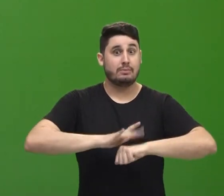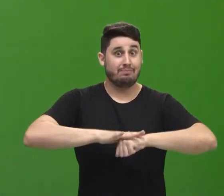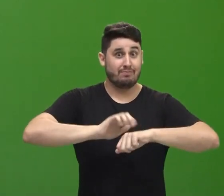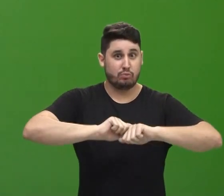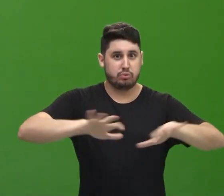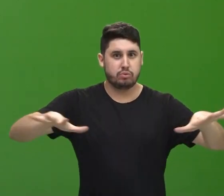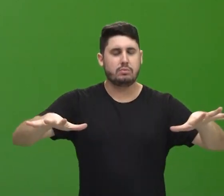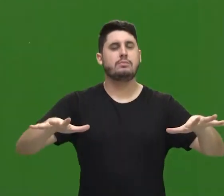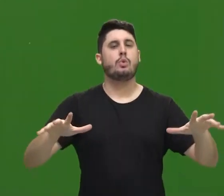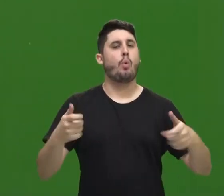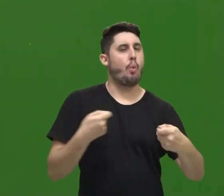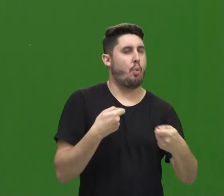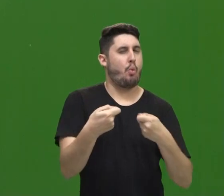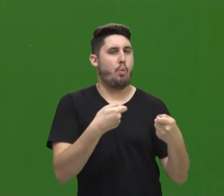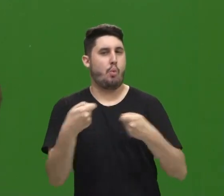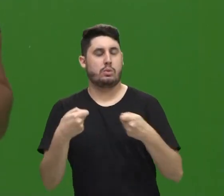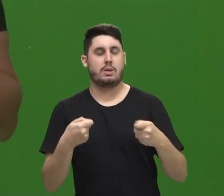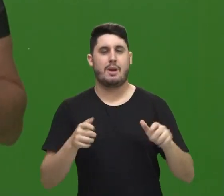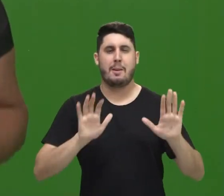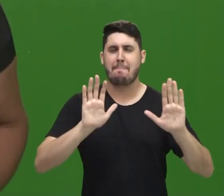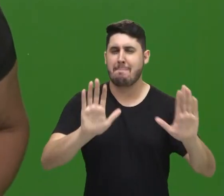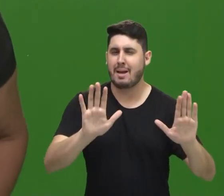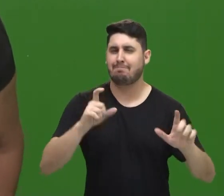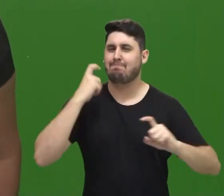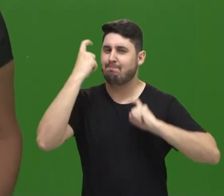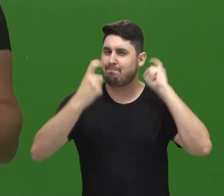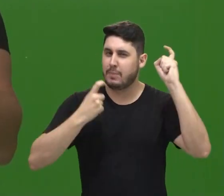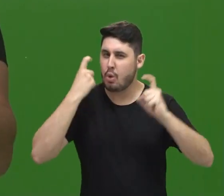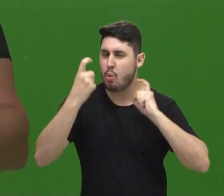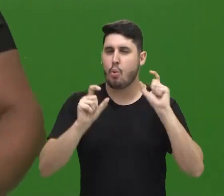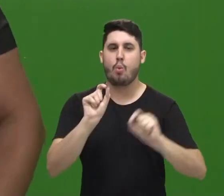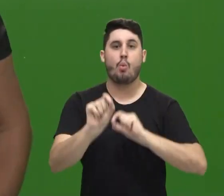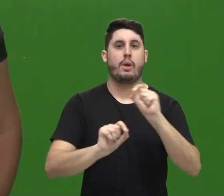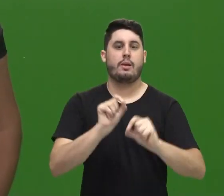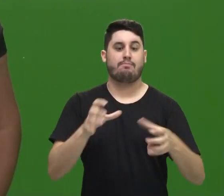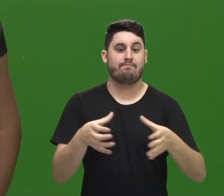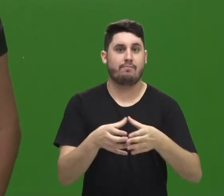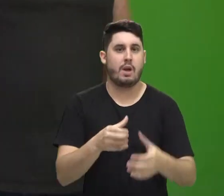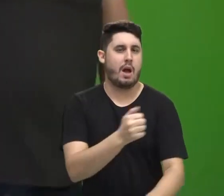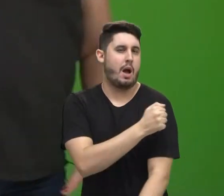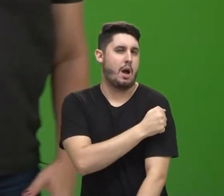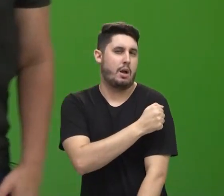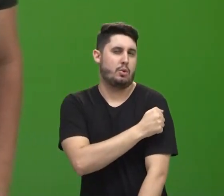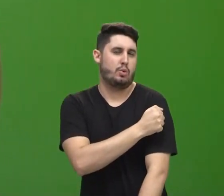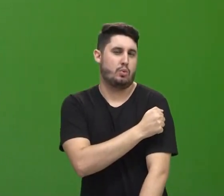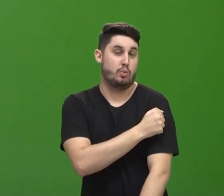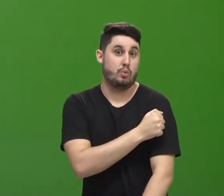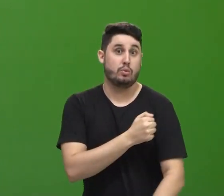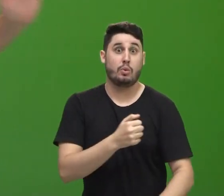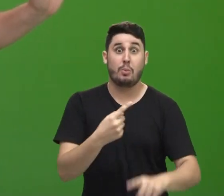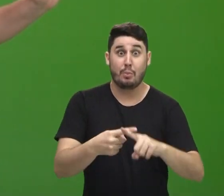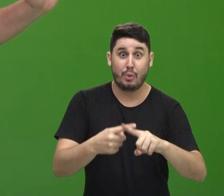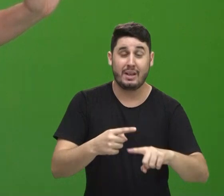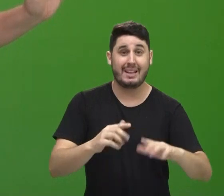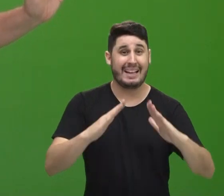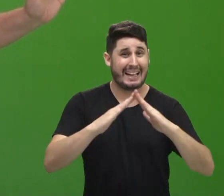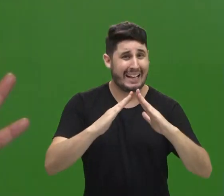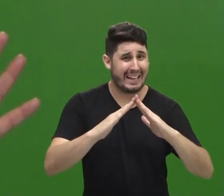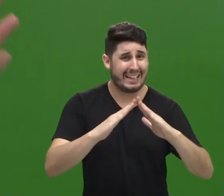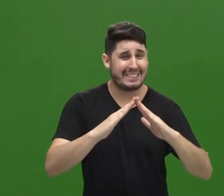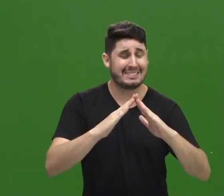A CIDADE